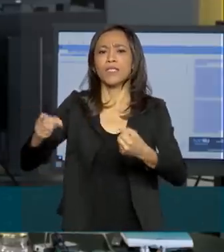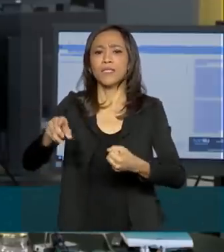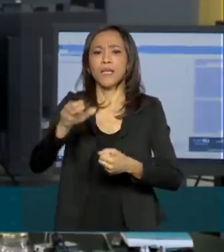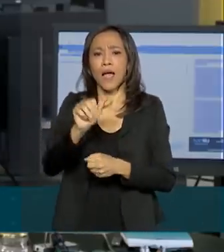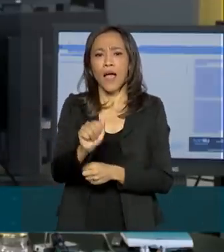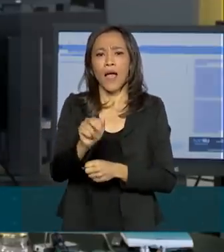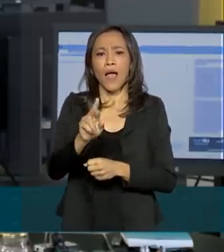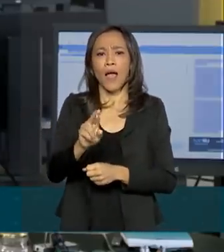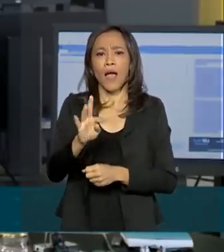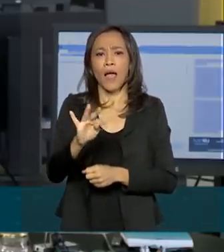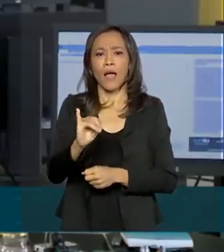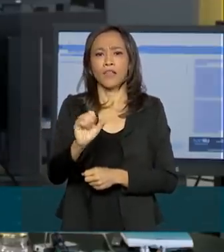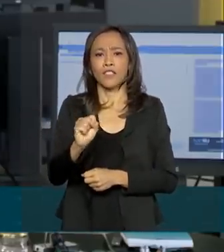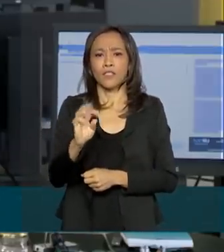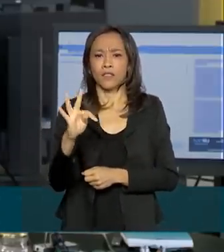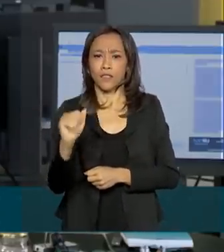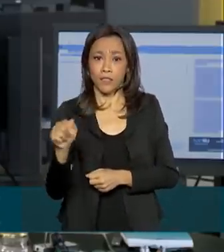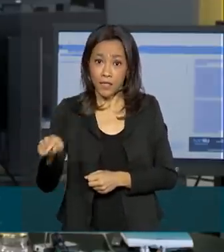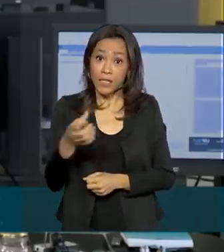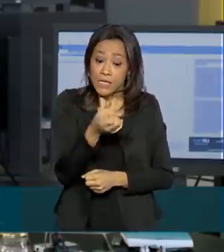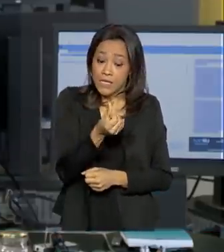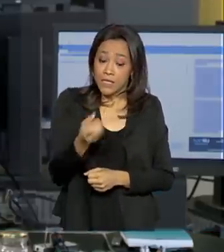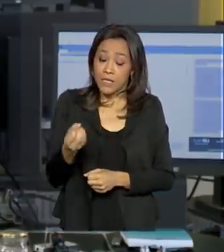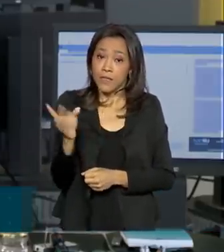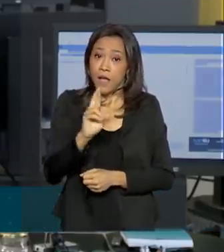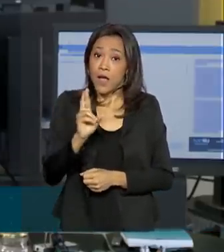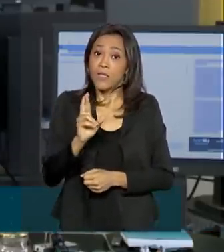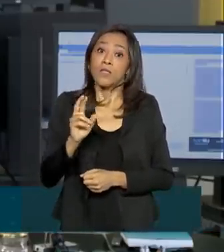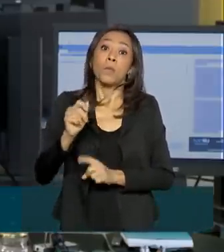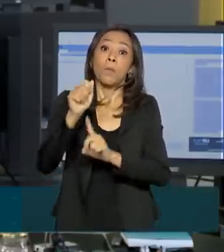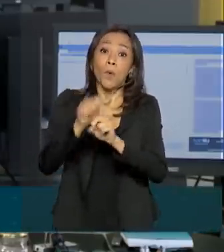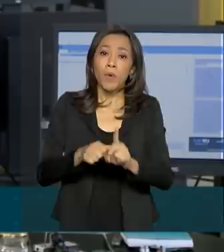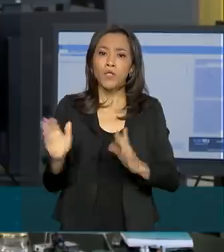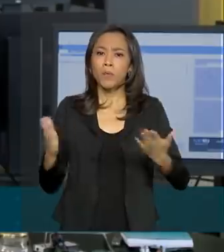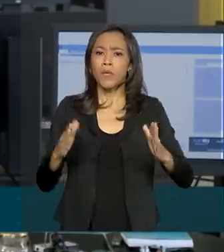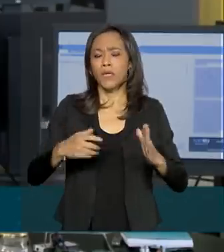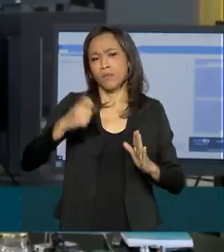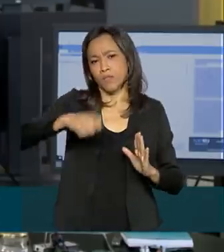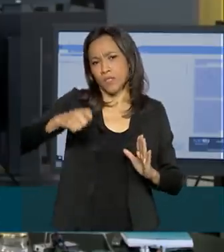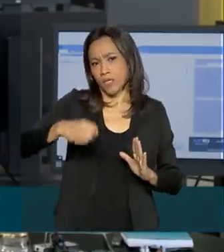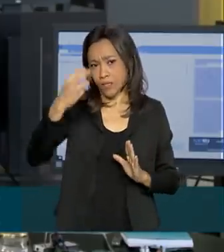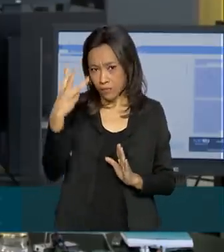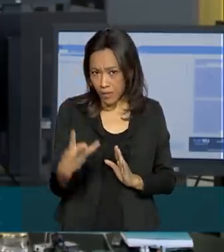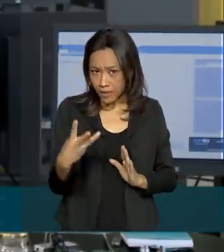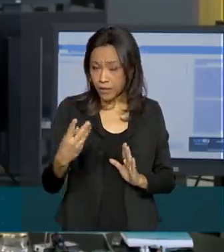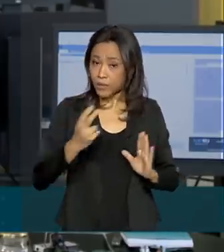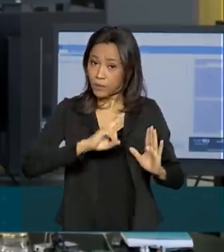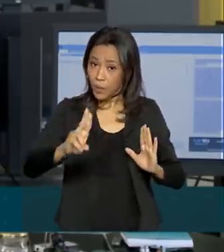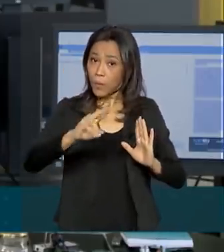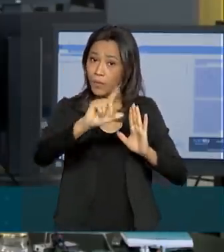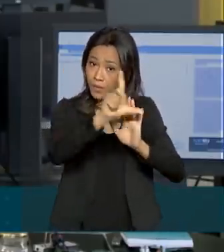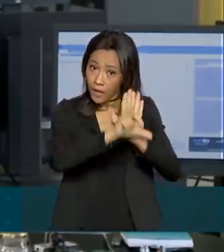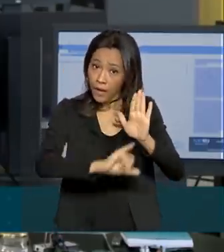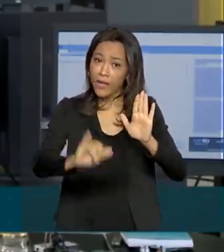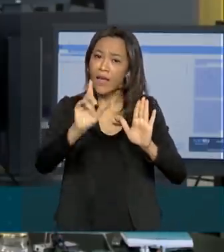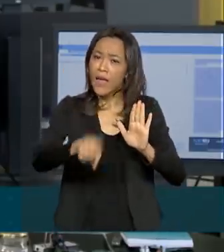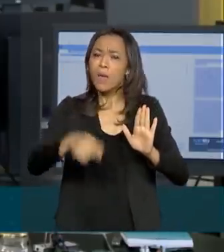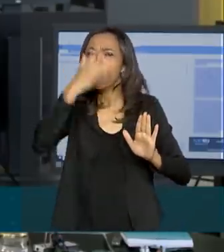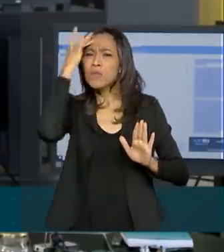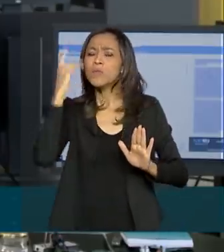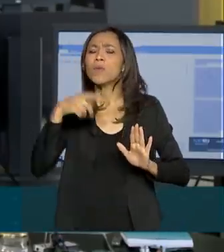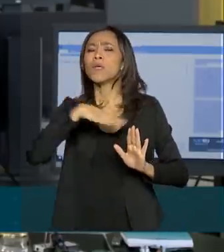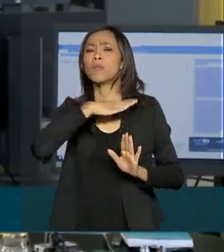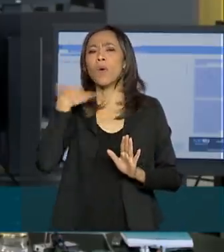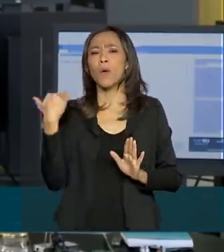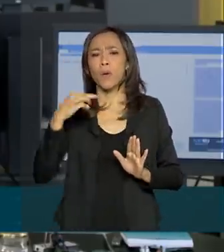governo 600 reais por mês durante três meses. O nome é uma homenagem ao compositor que morreu em maio de